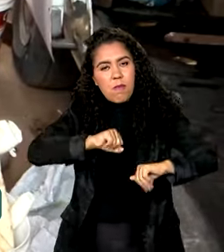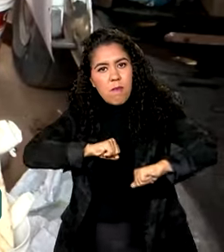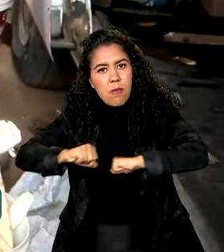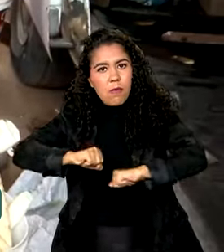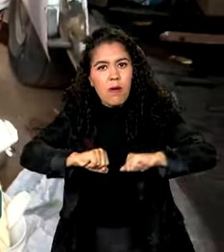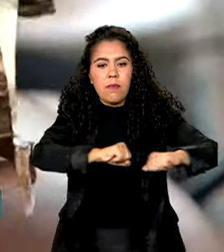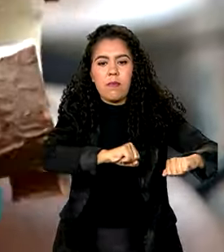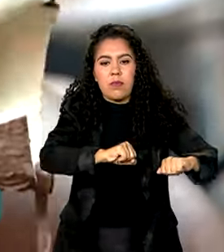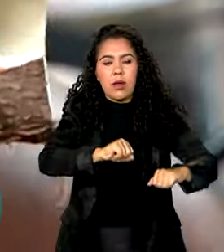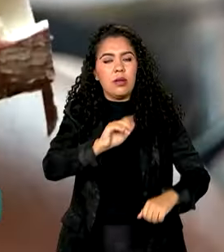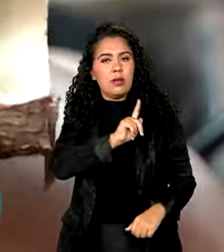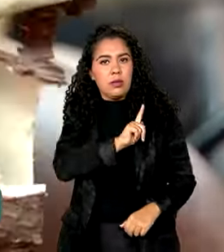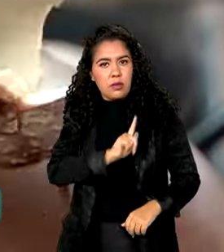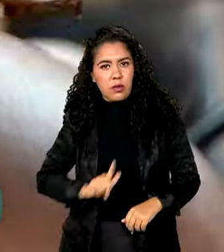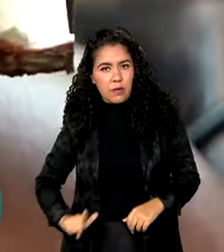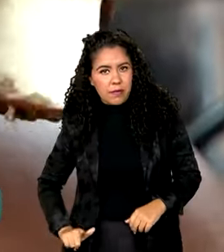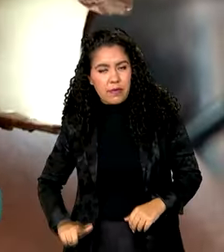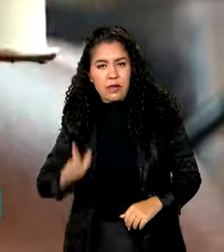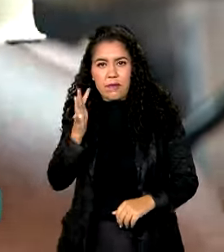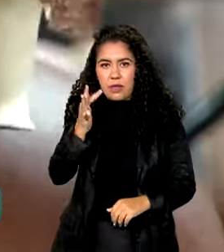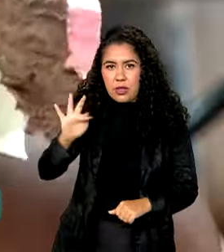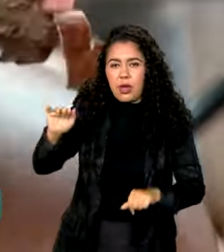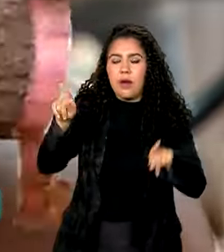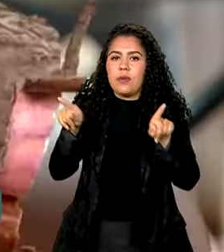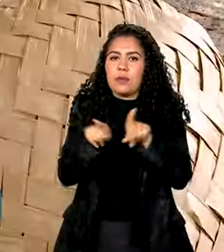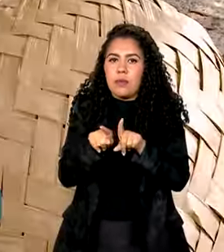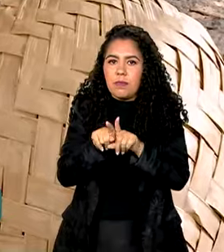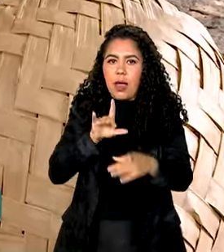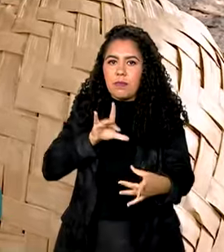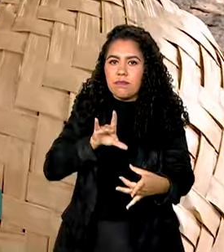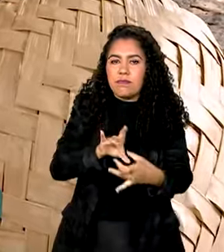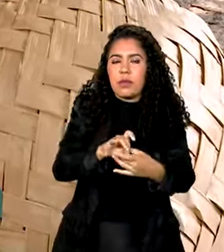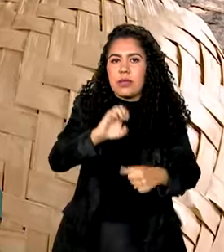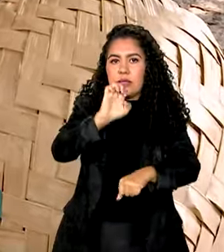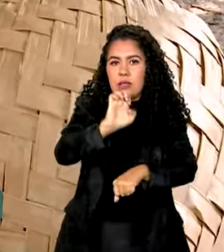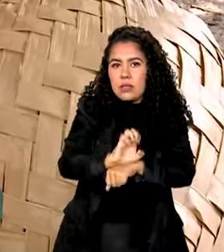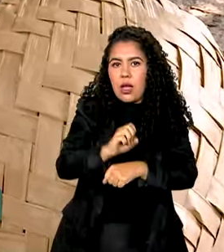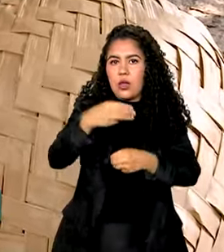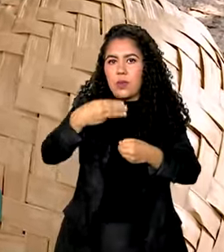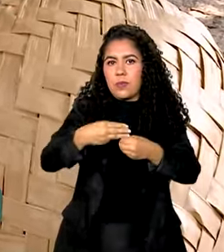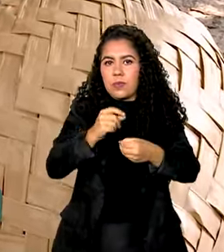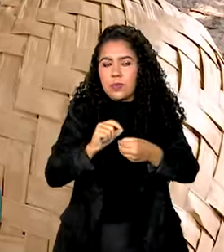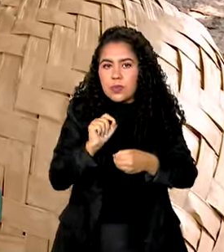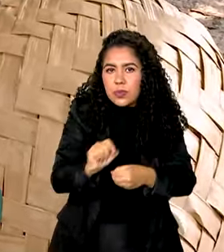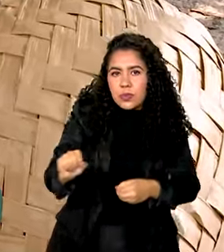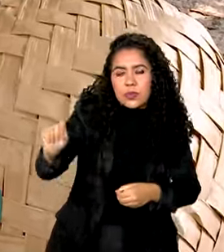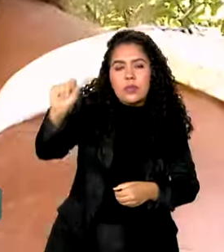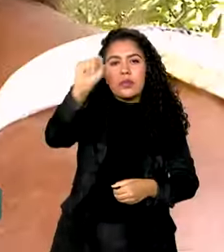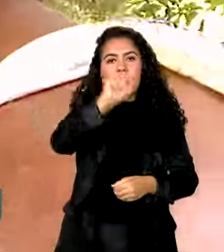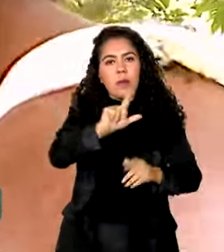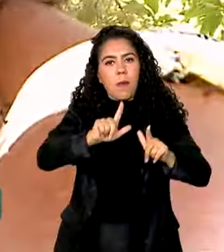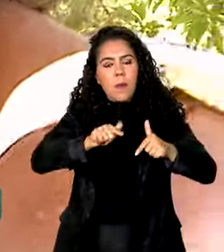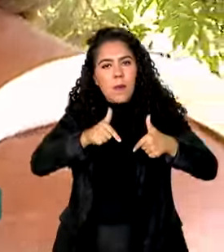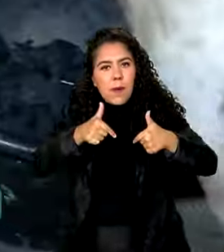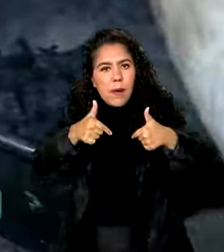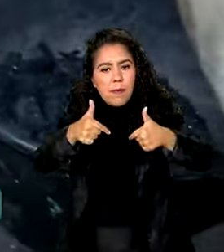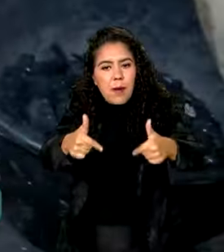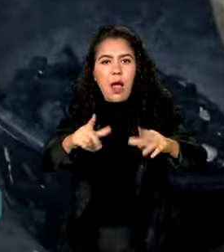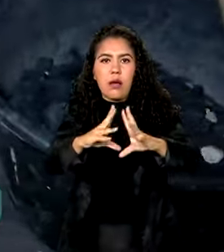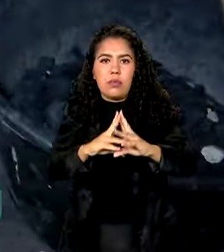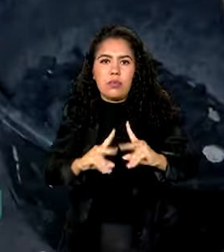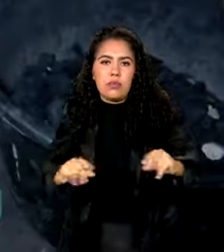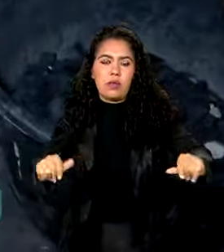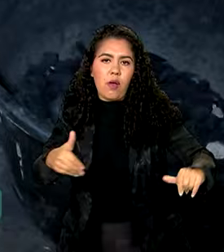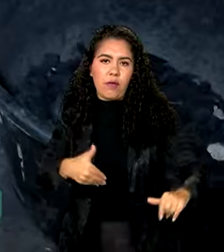federais, estaduais e municipais para unir esforços no combate à fome. E a gente tem realizado aí caravanas nas áreas